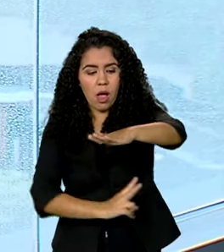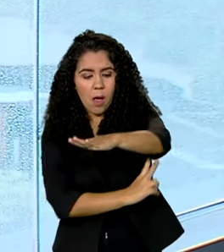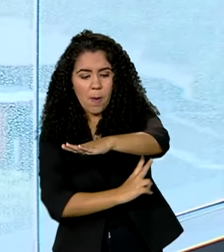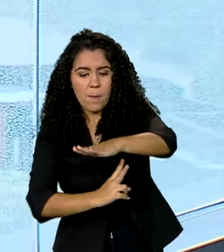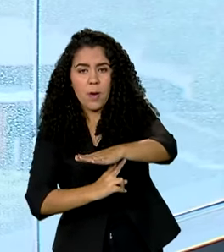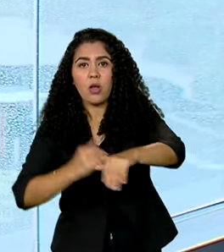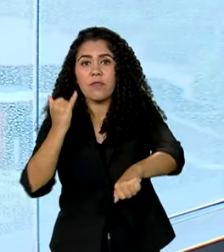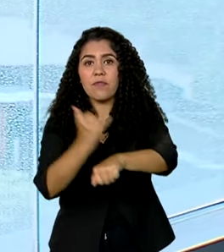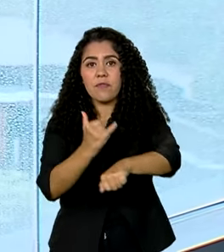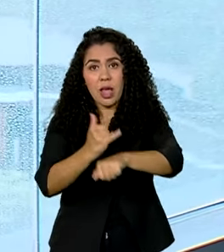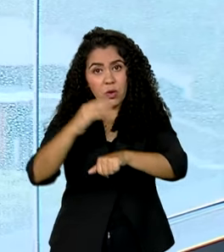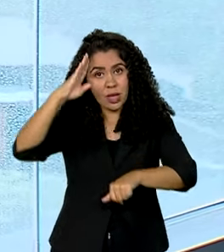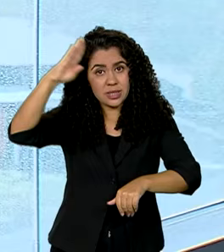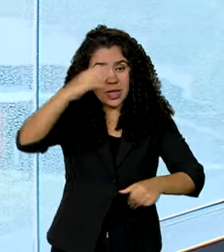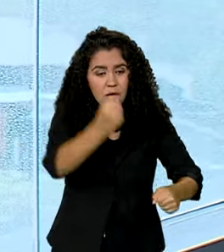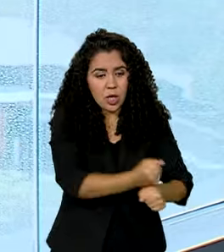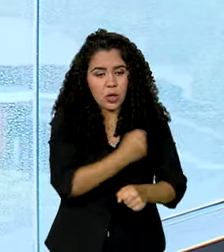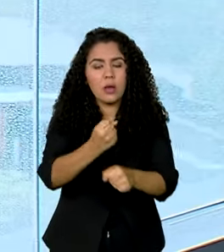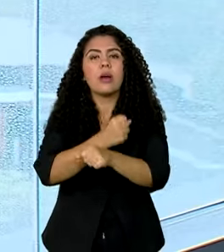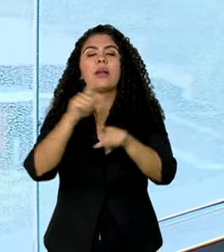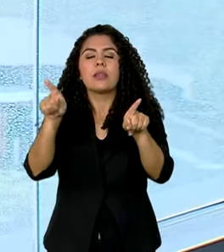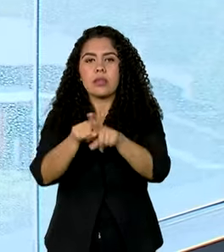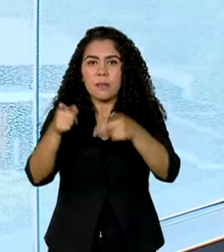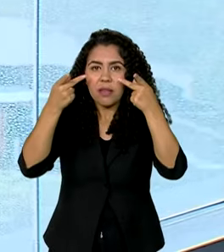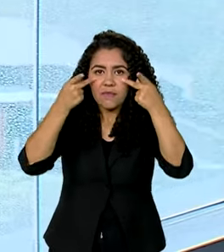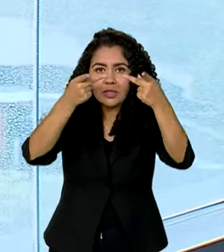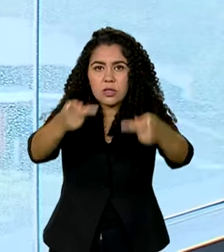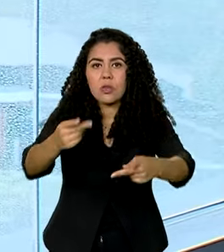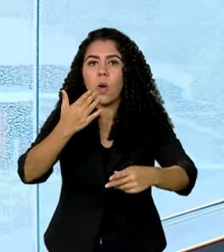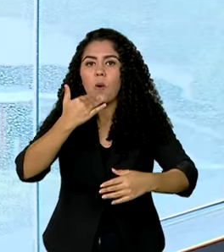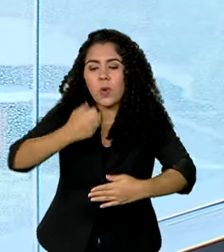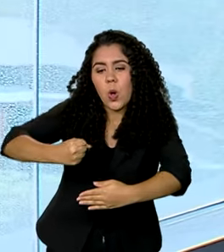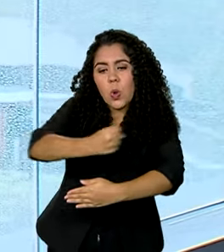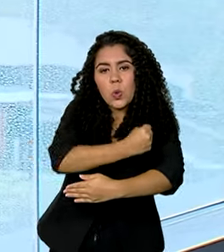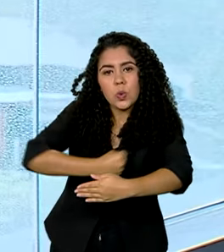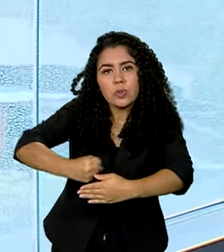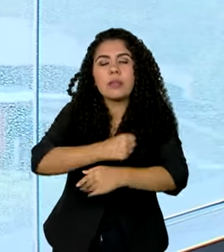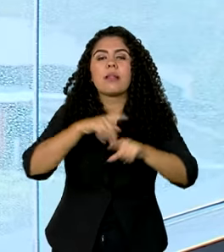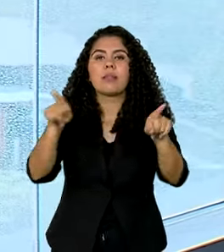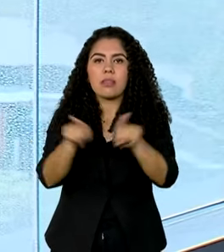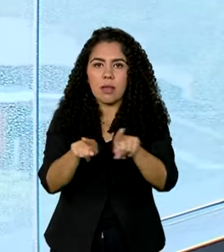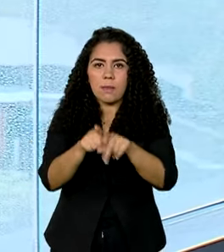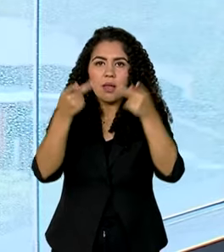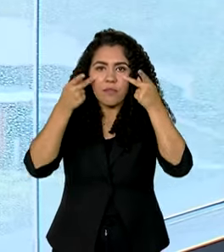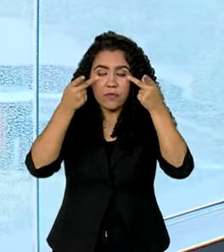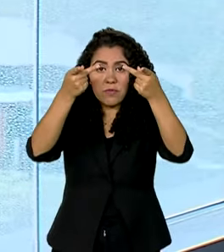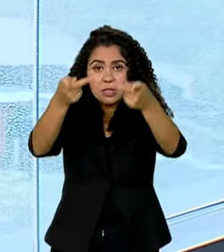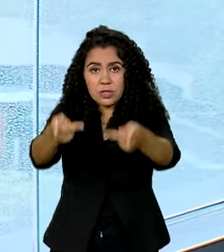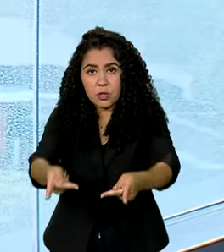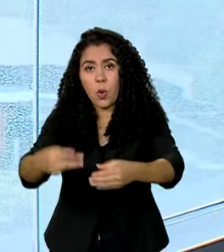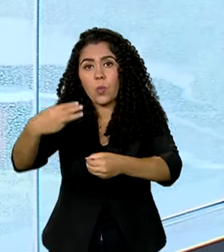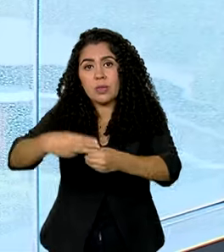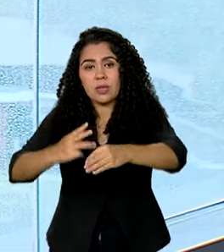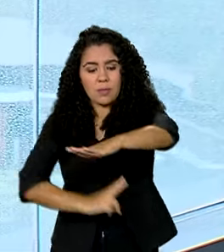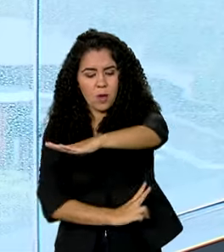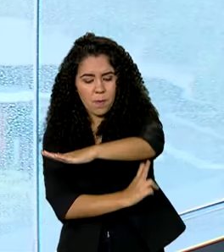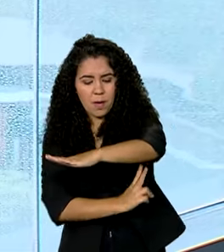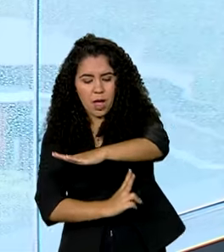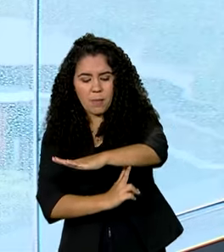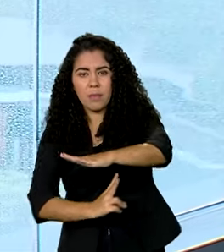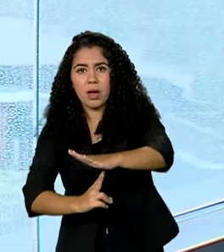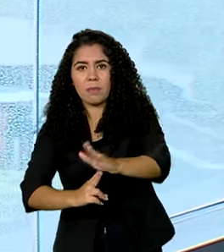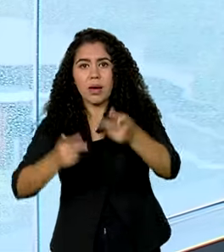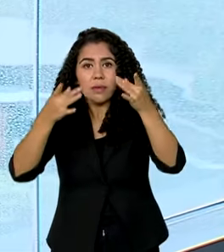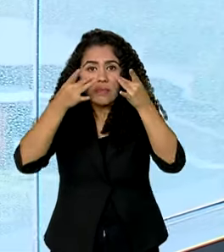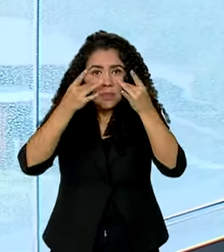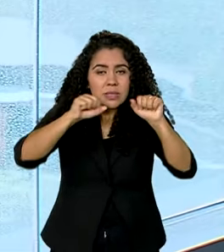Também visitou uma cozinha solidária em Arroio do Meio e foi a Mussum ver de perto a destruição das casas pelas